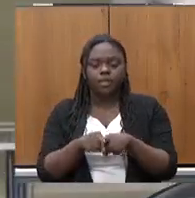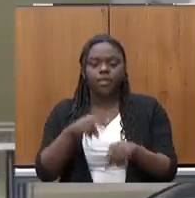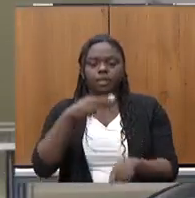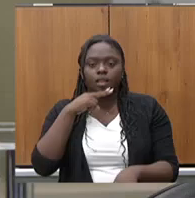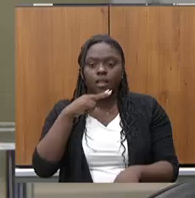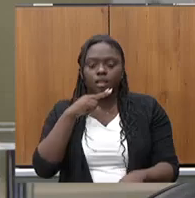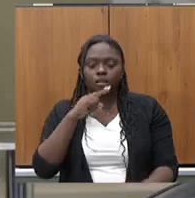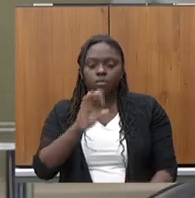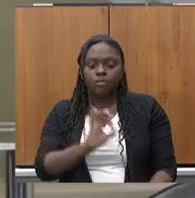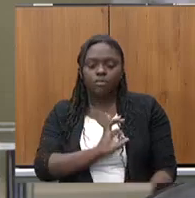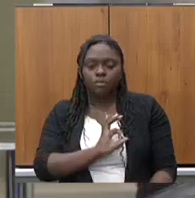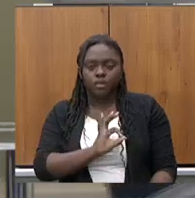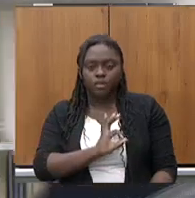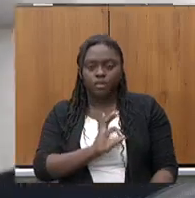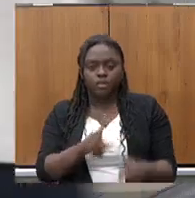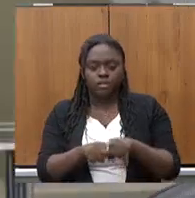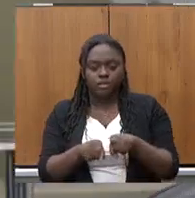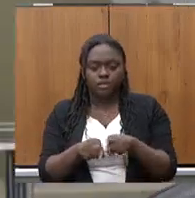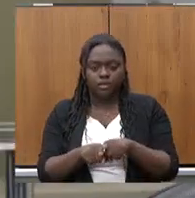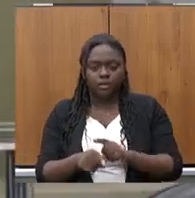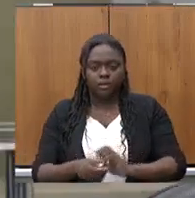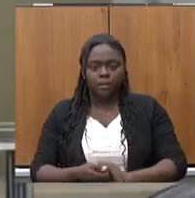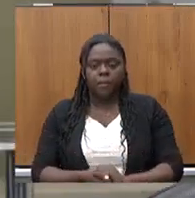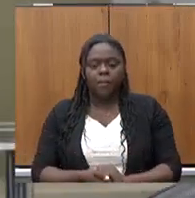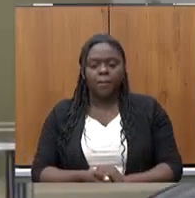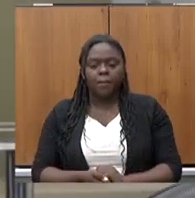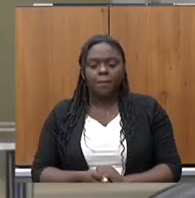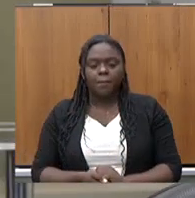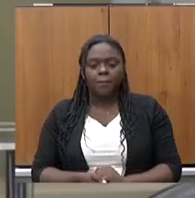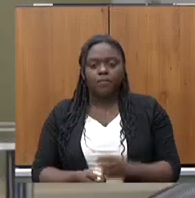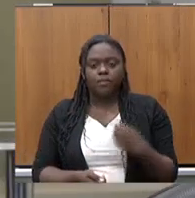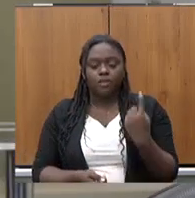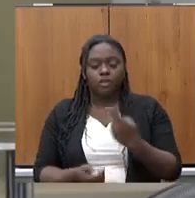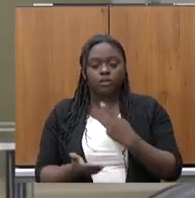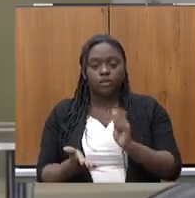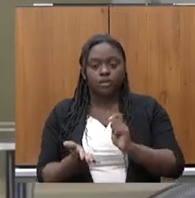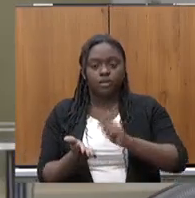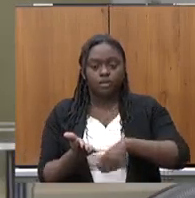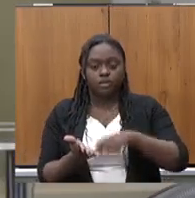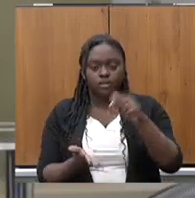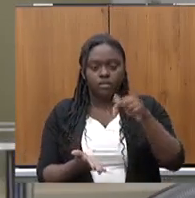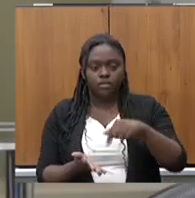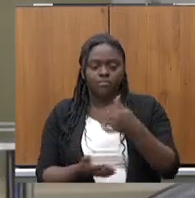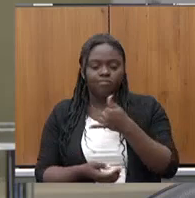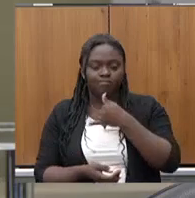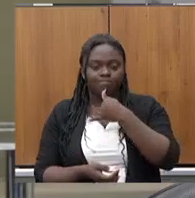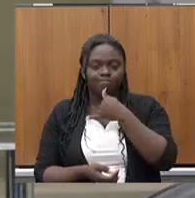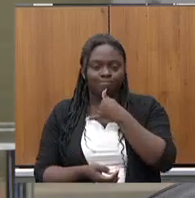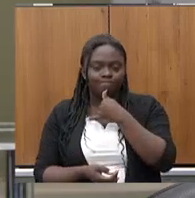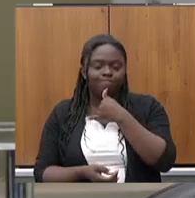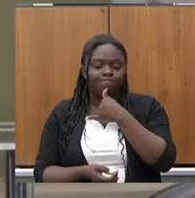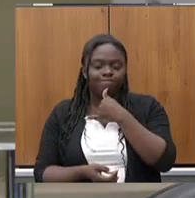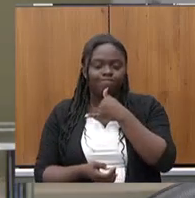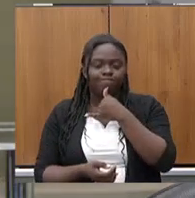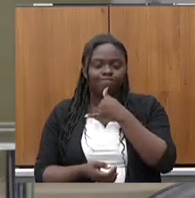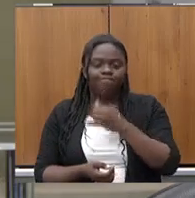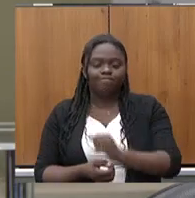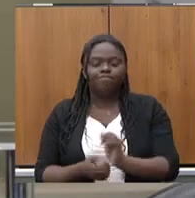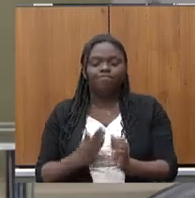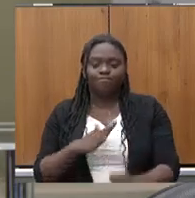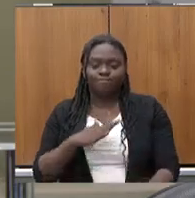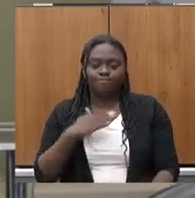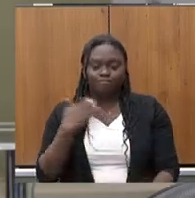policiais também. Então, nós registramos aqui, infelizmente, com muito pesar, o